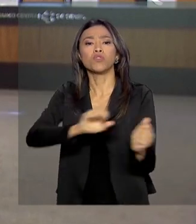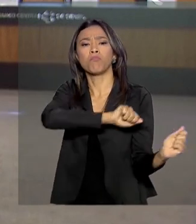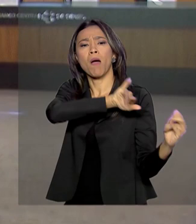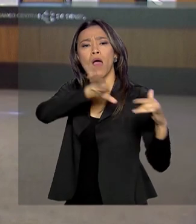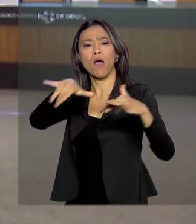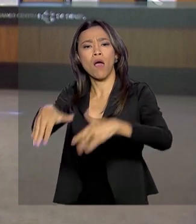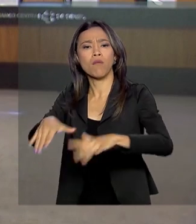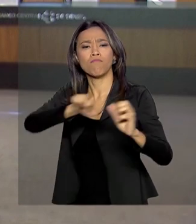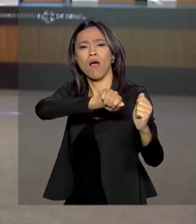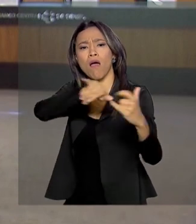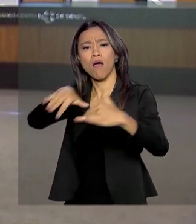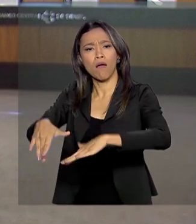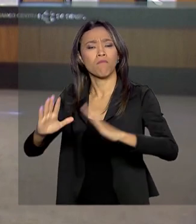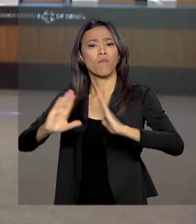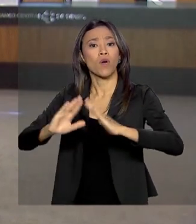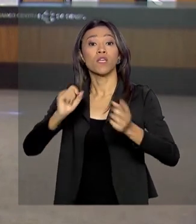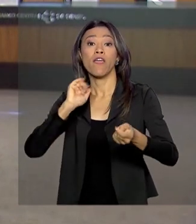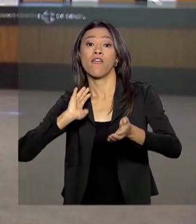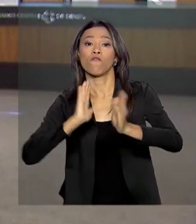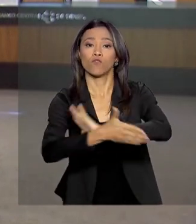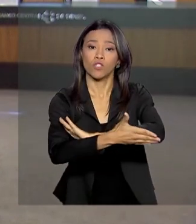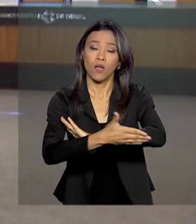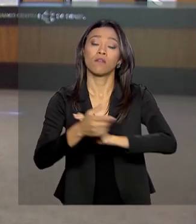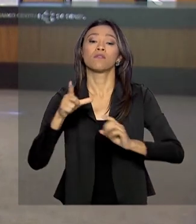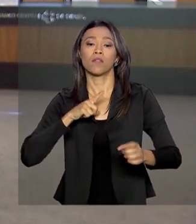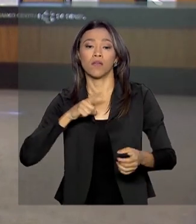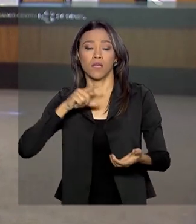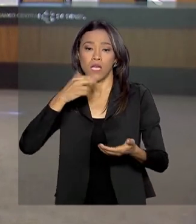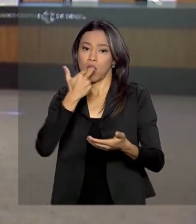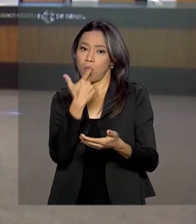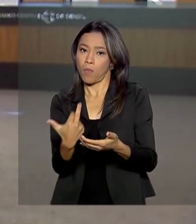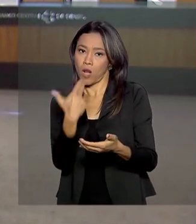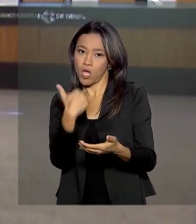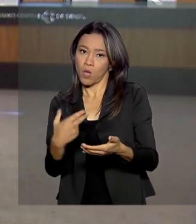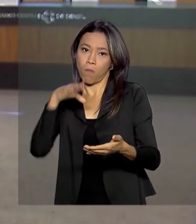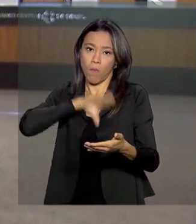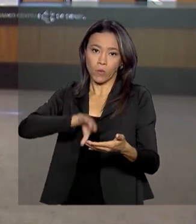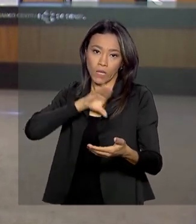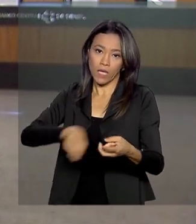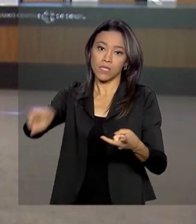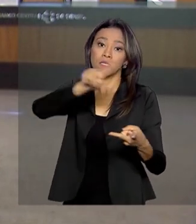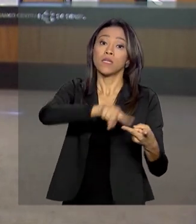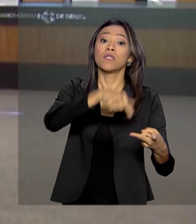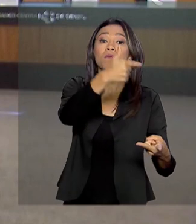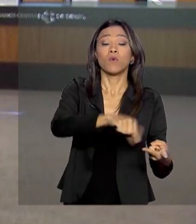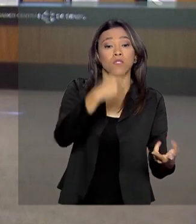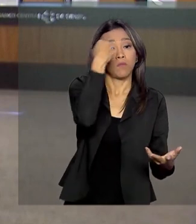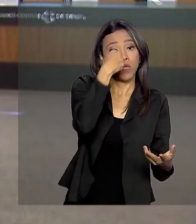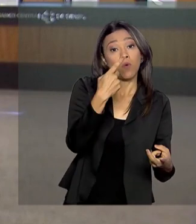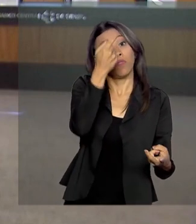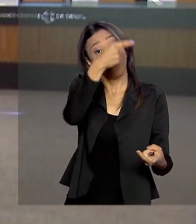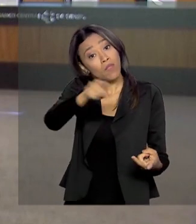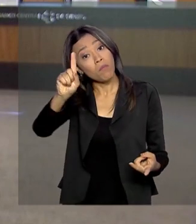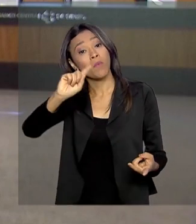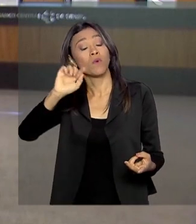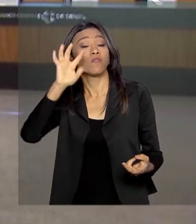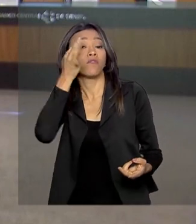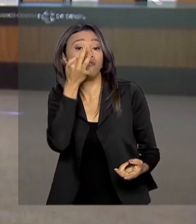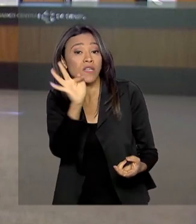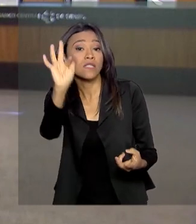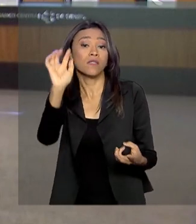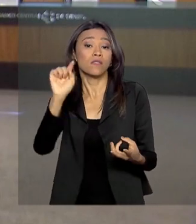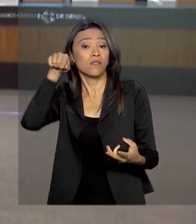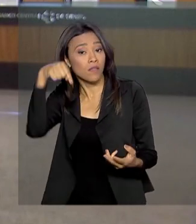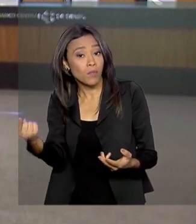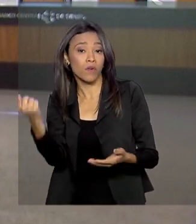refugiados, inicialmente em português e espanhol. Depois, haverá versões em francês e árabe. E